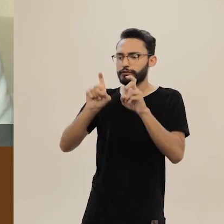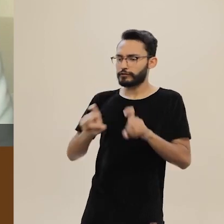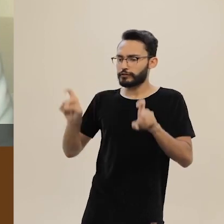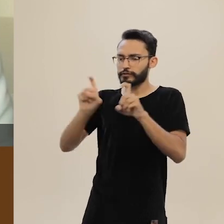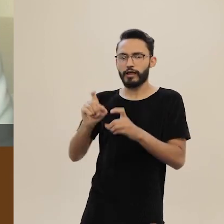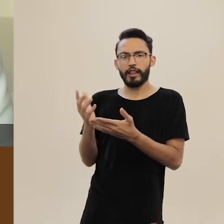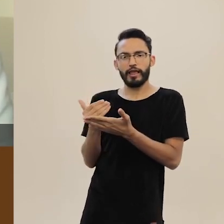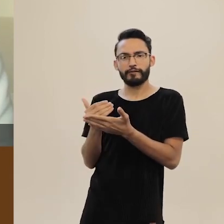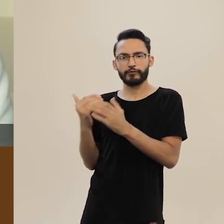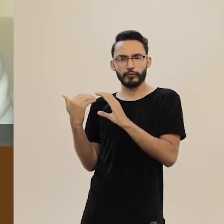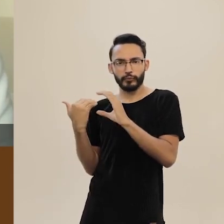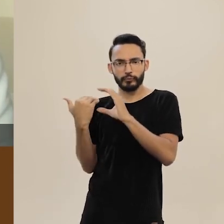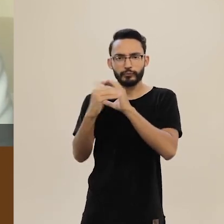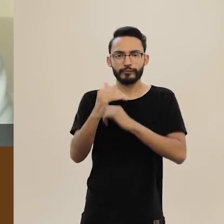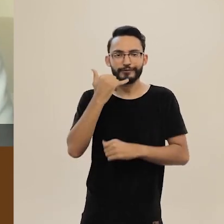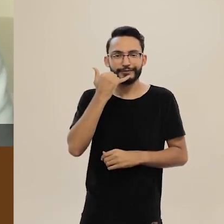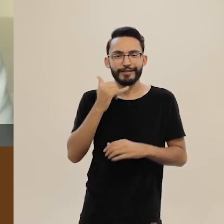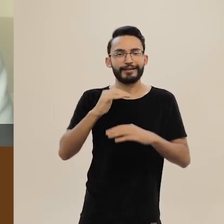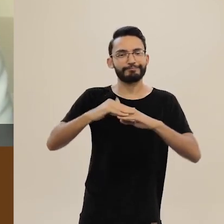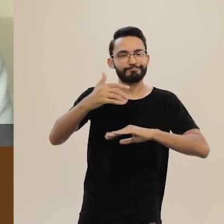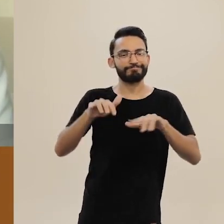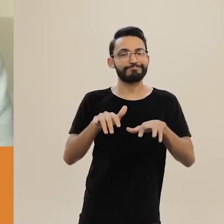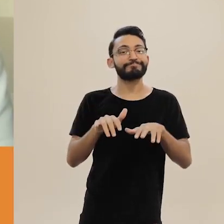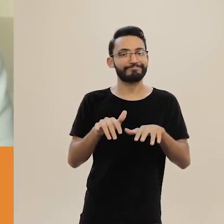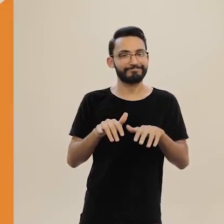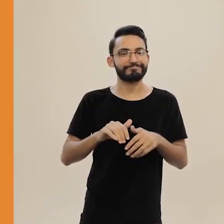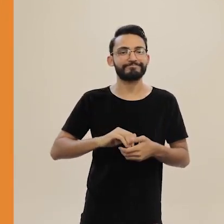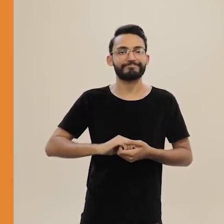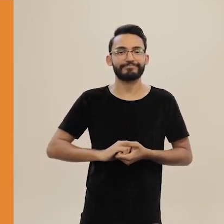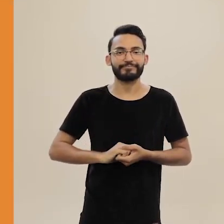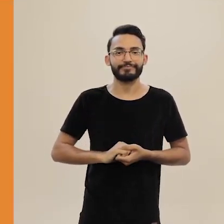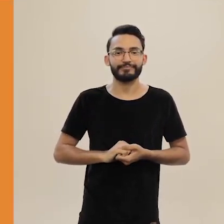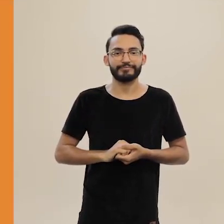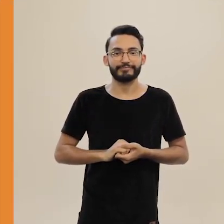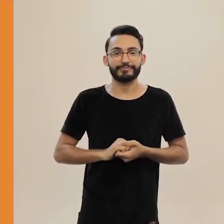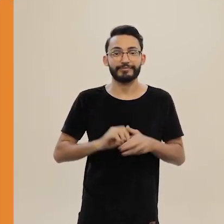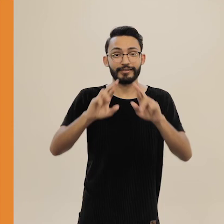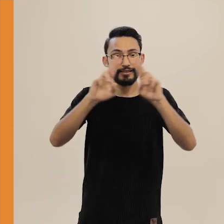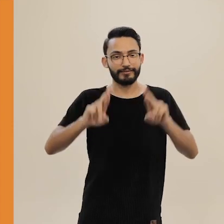digital do livro Um Sonho Feito de Linhas. E, ah,